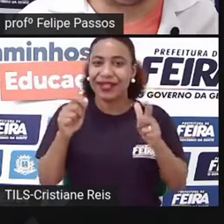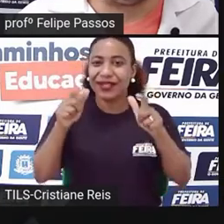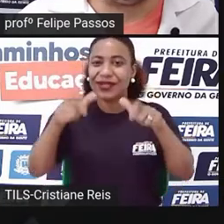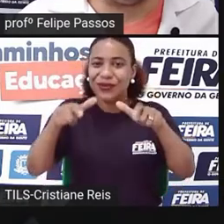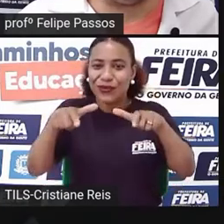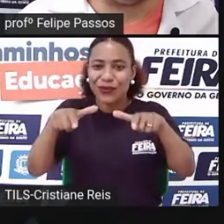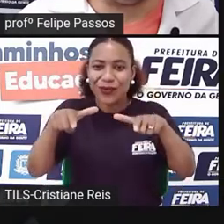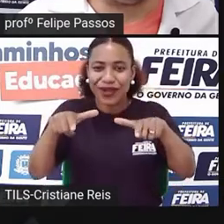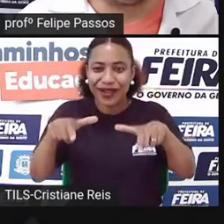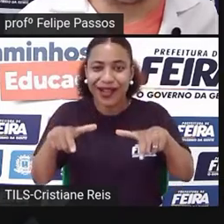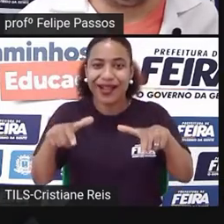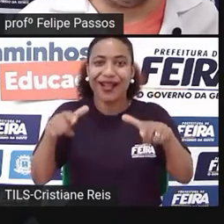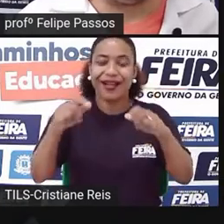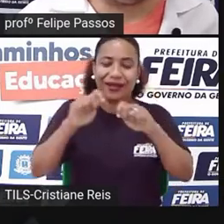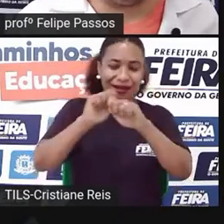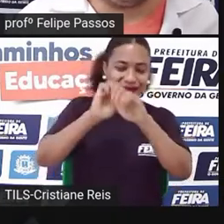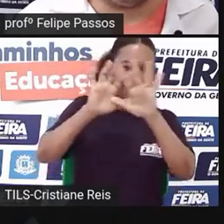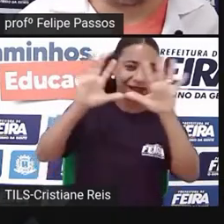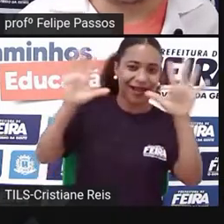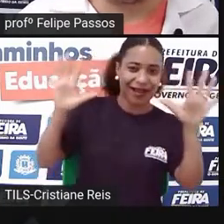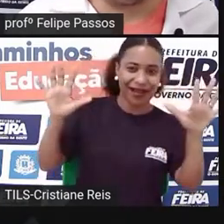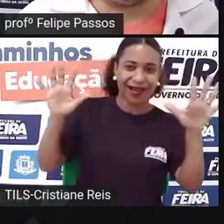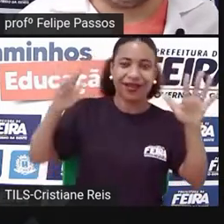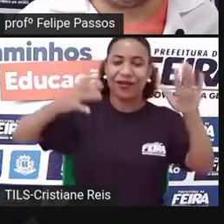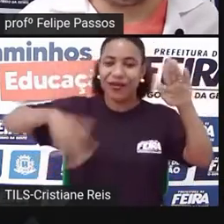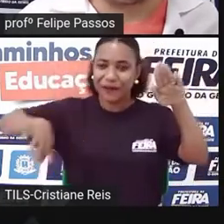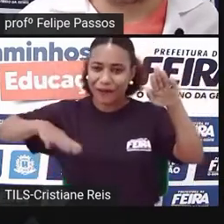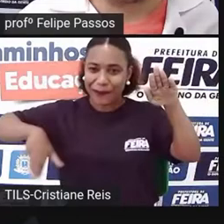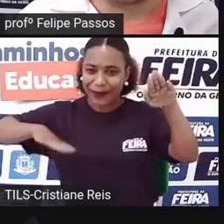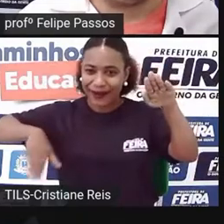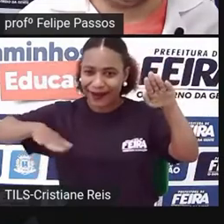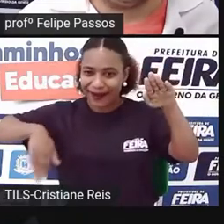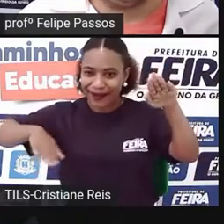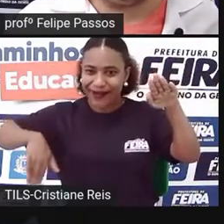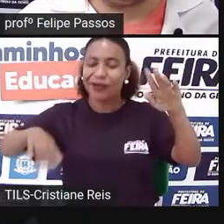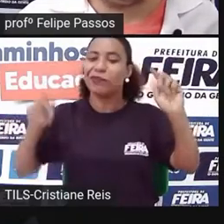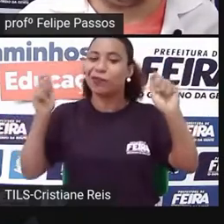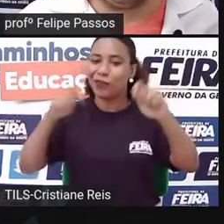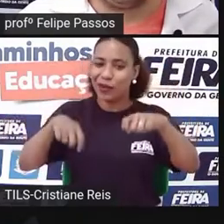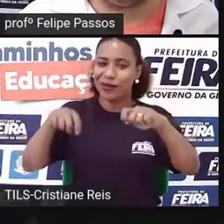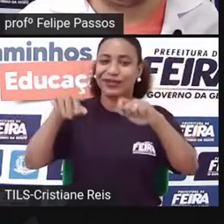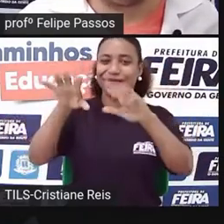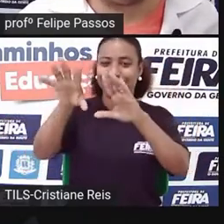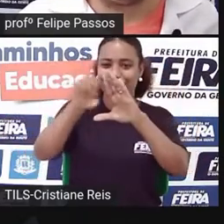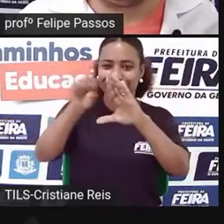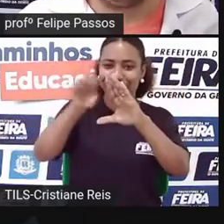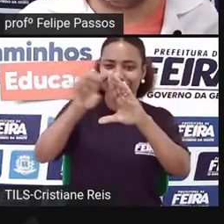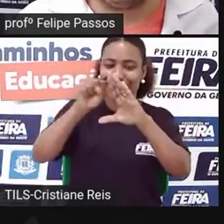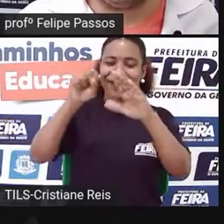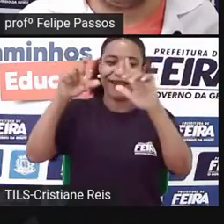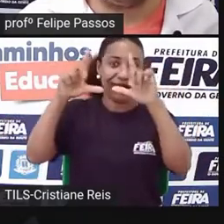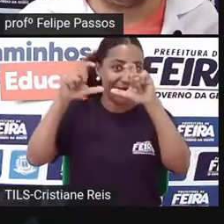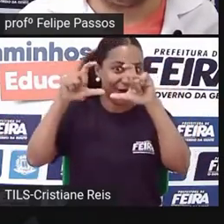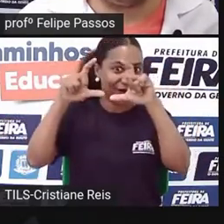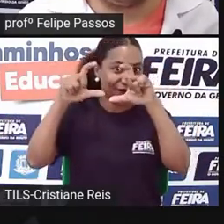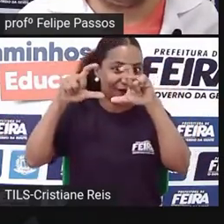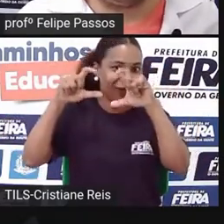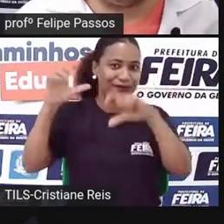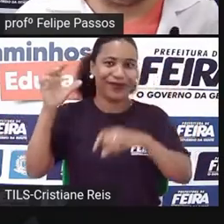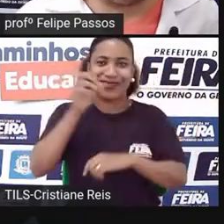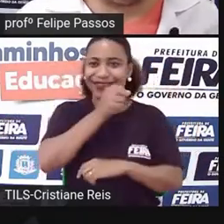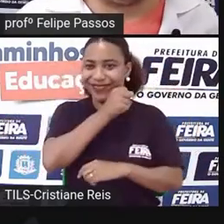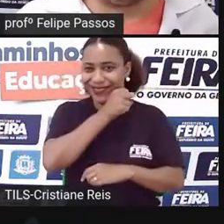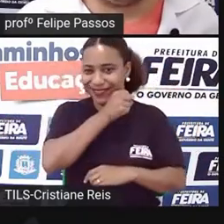em lugares claros, na praia, enfim, durante o dia. quanto maior o número, mais sensibilidade. Então, o ISO